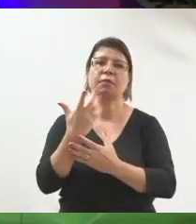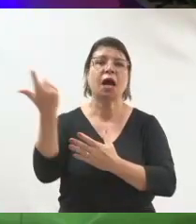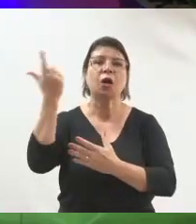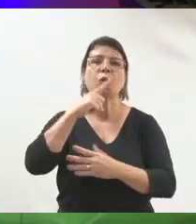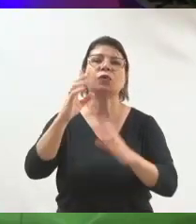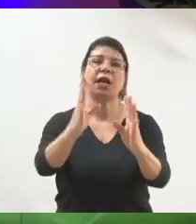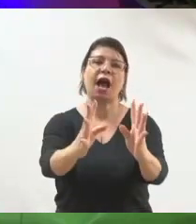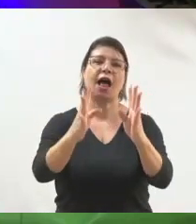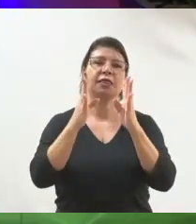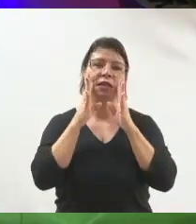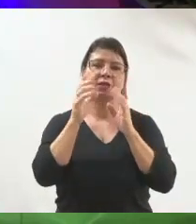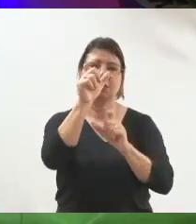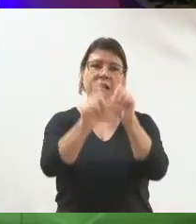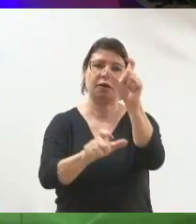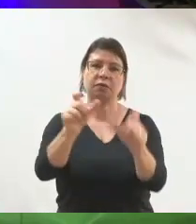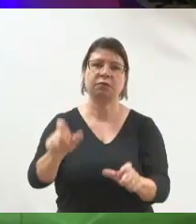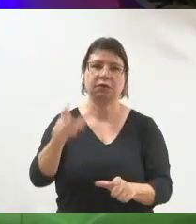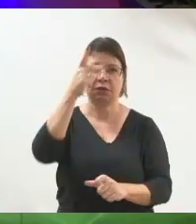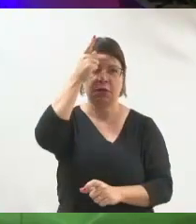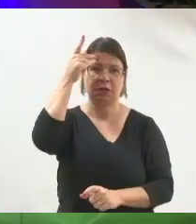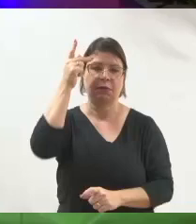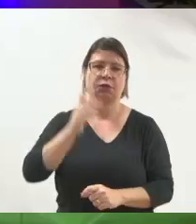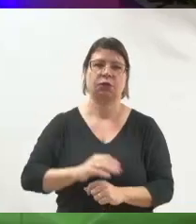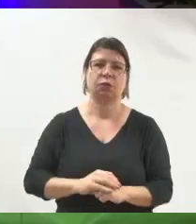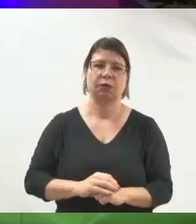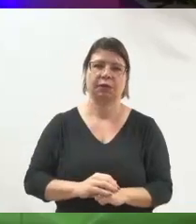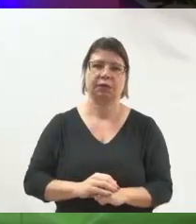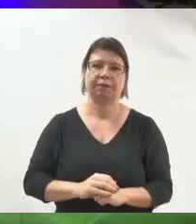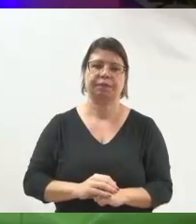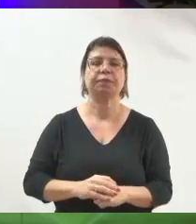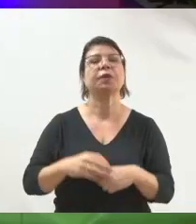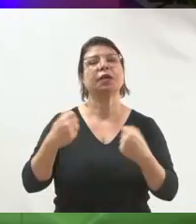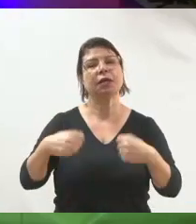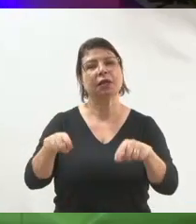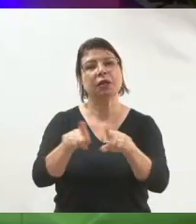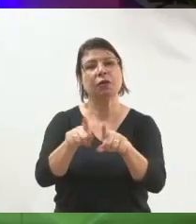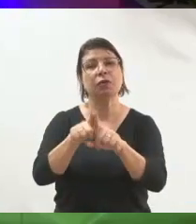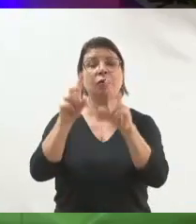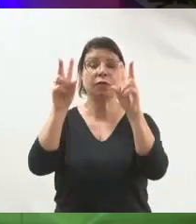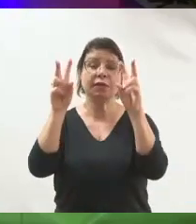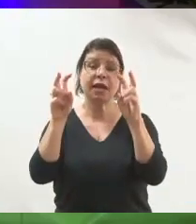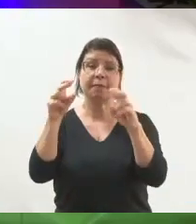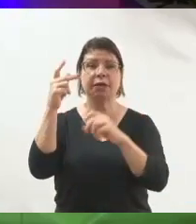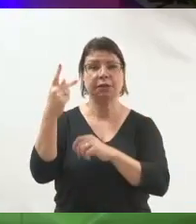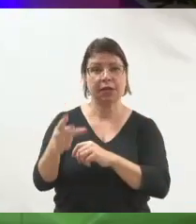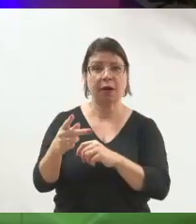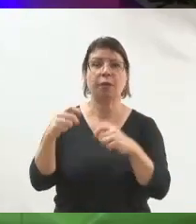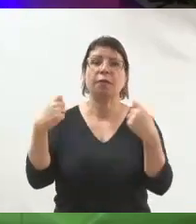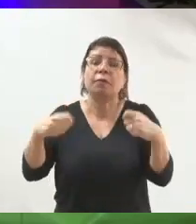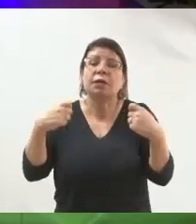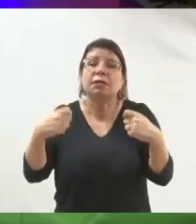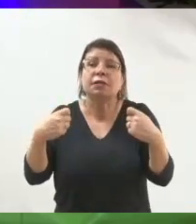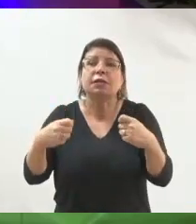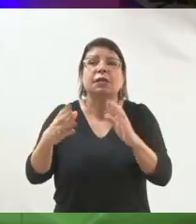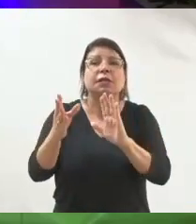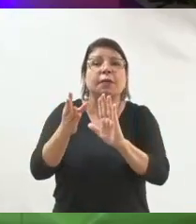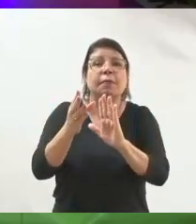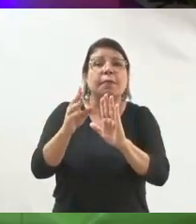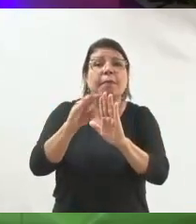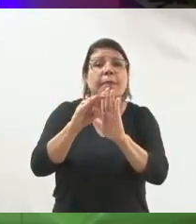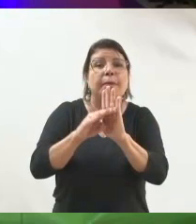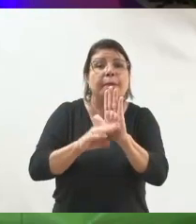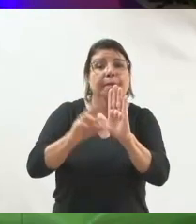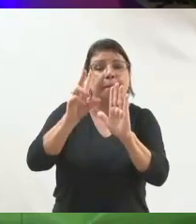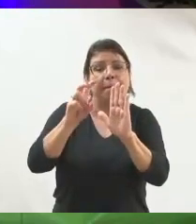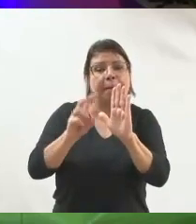em cima do conteúdo de vocês e da forma de trazer. Porque mesmo sendo pautas importantíssimas